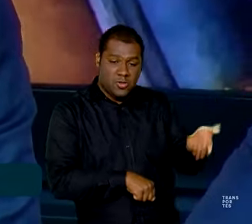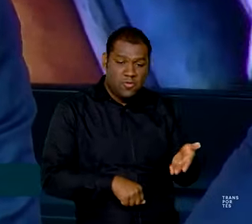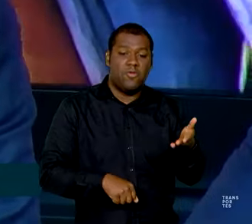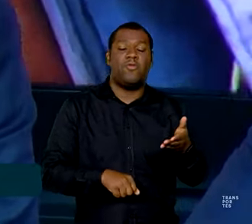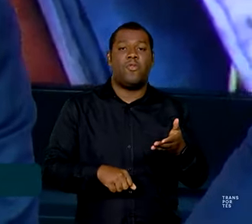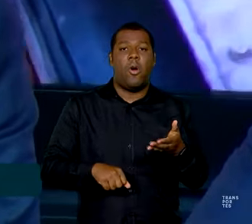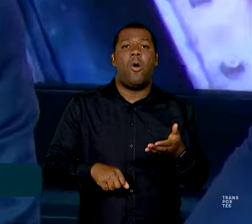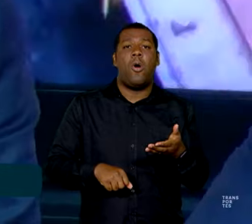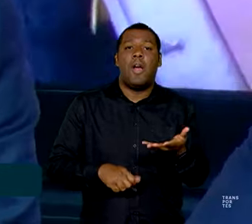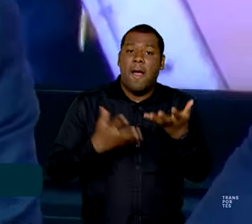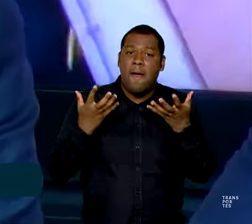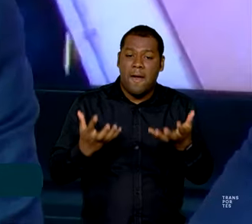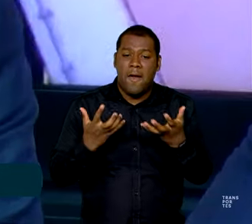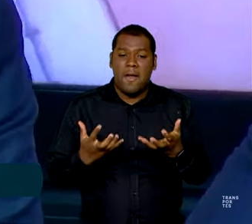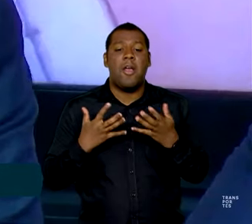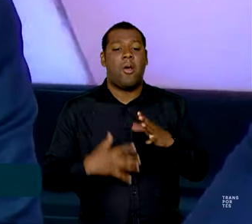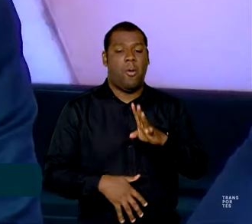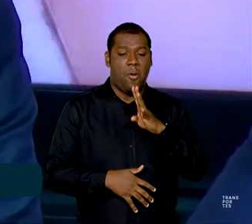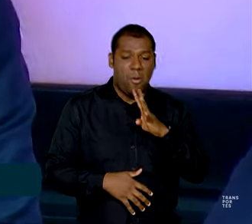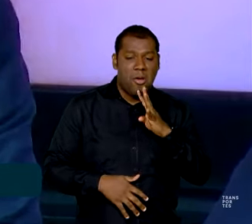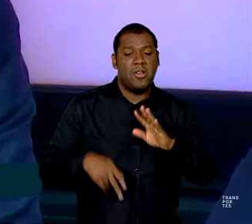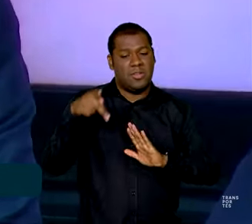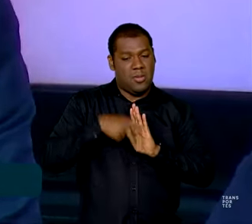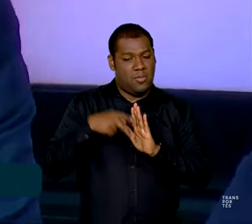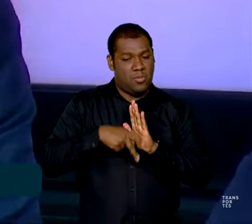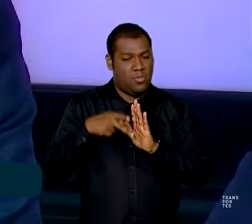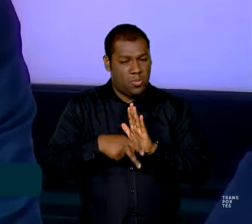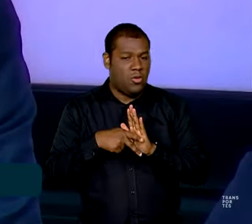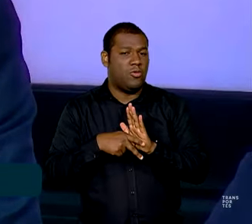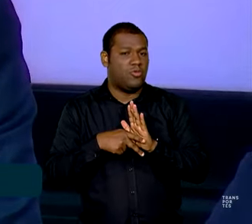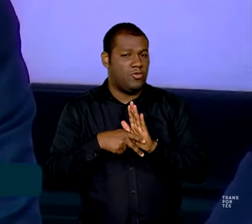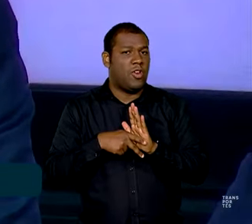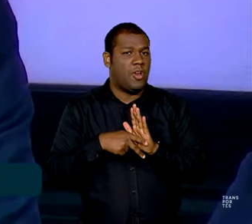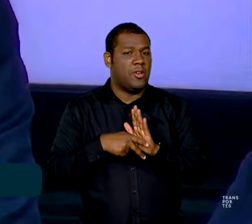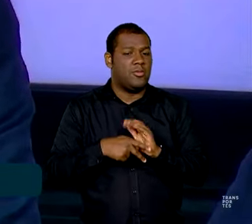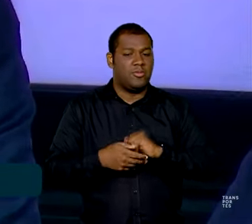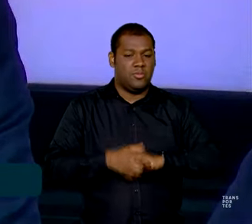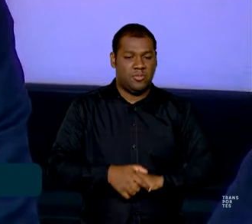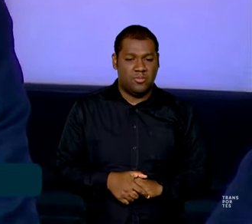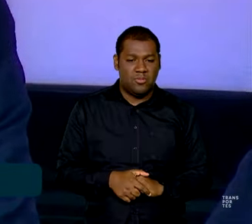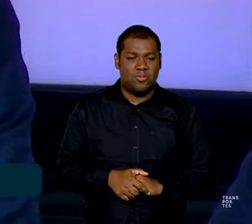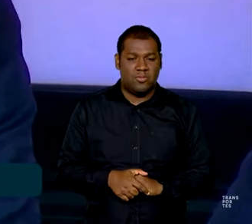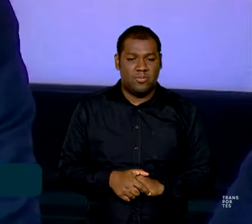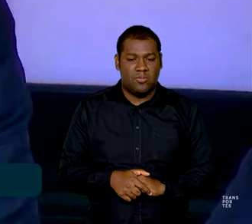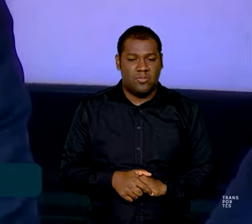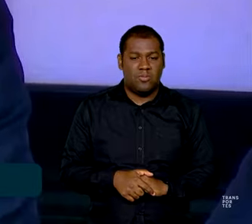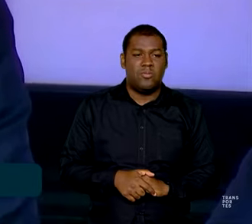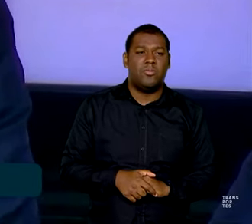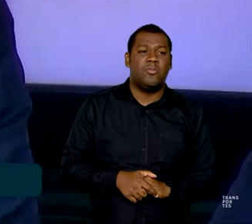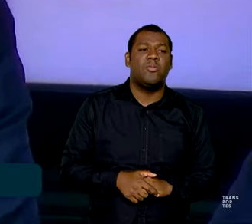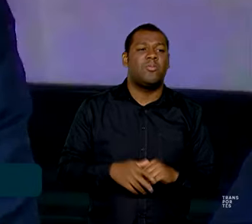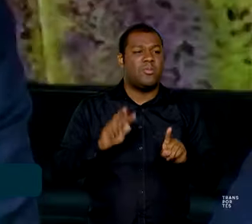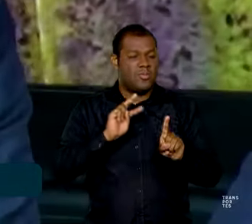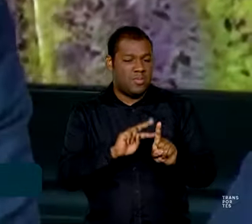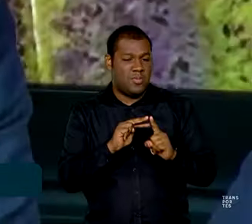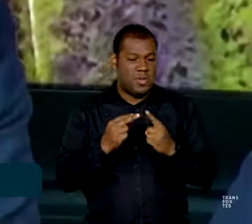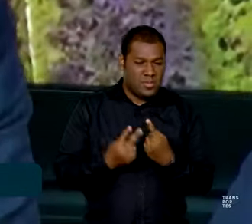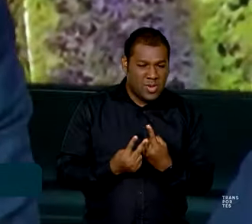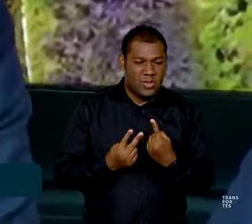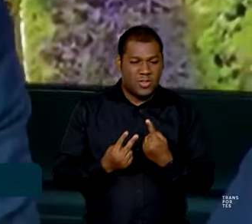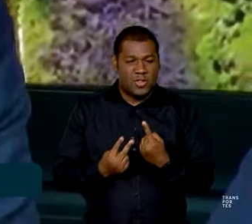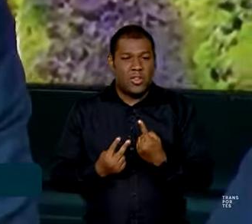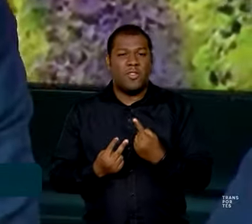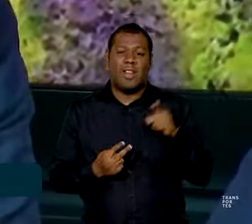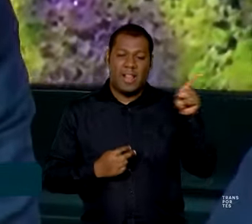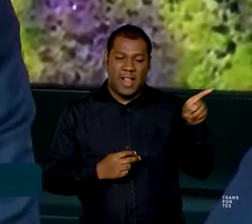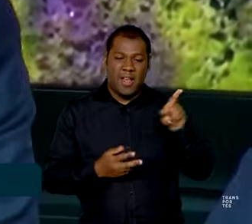conhecer esses projetos. A gente espera, como eu disse, um CAPEX entre 4 a 5 bilhões